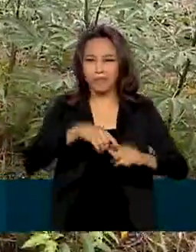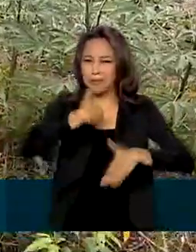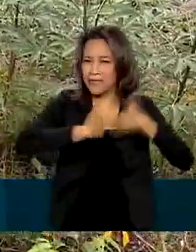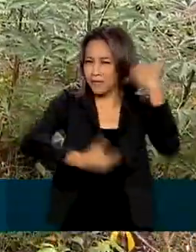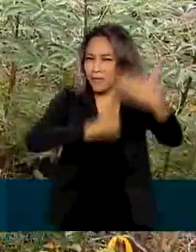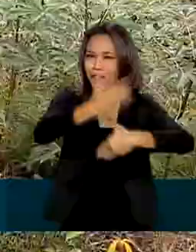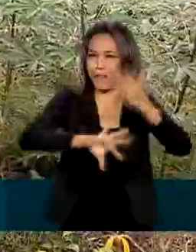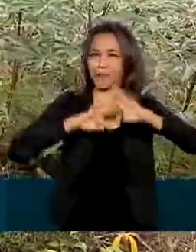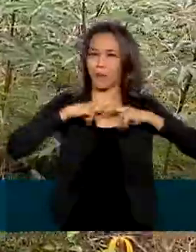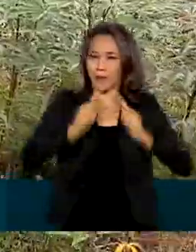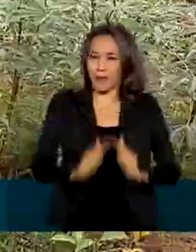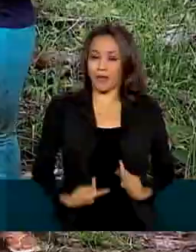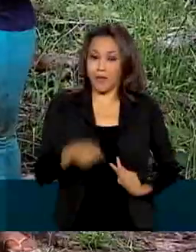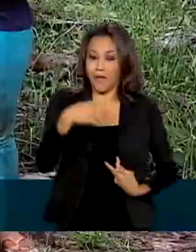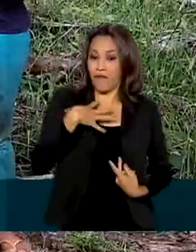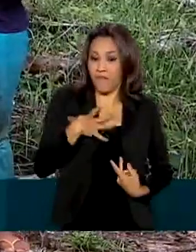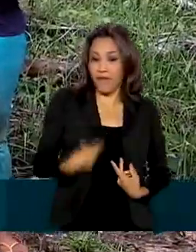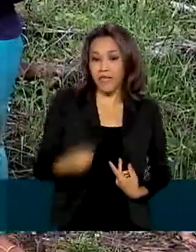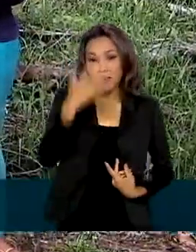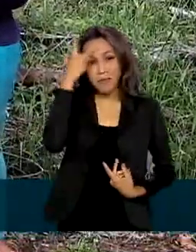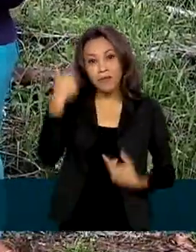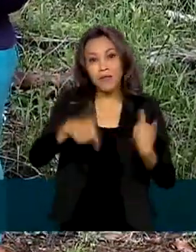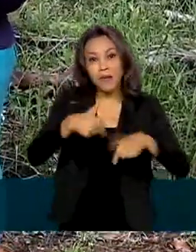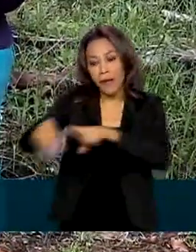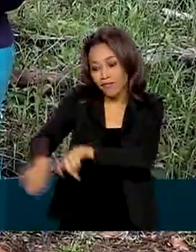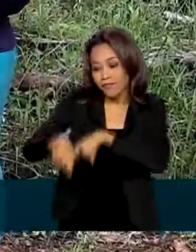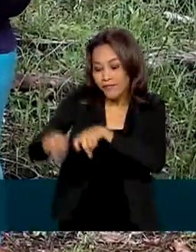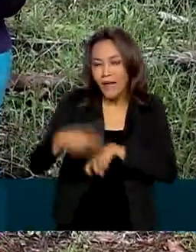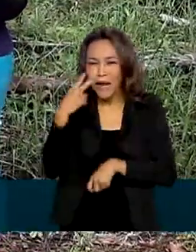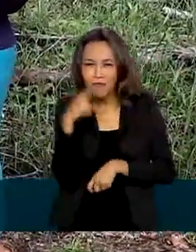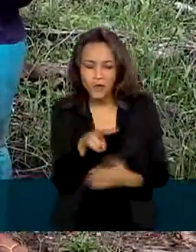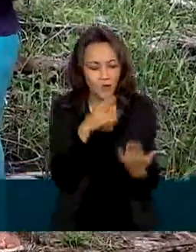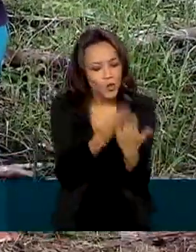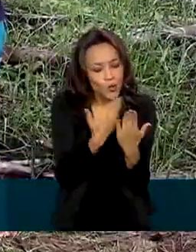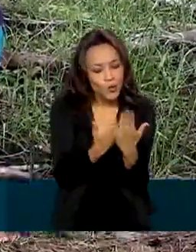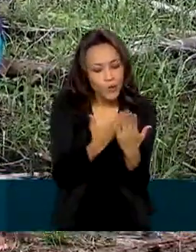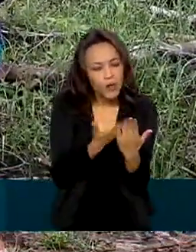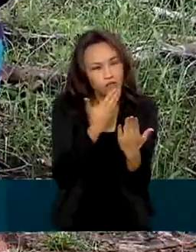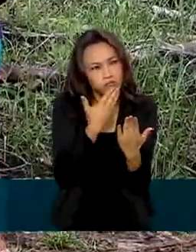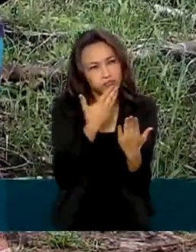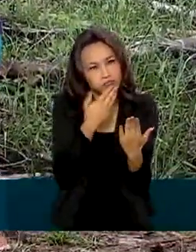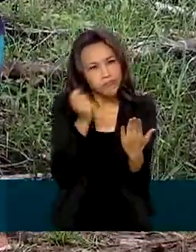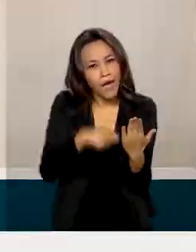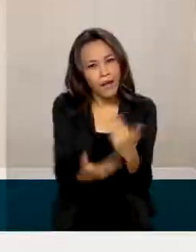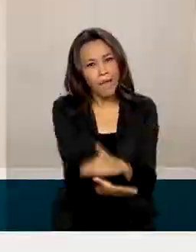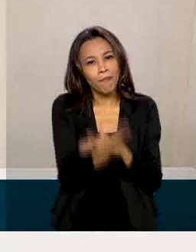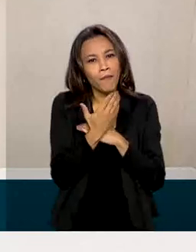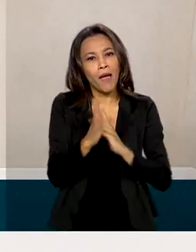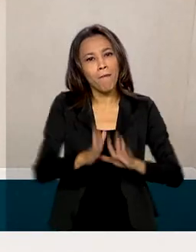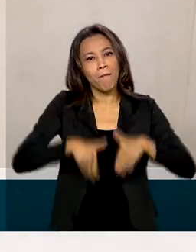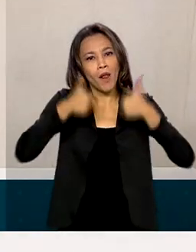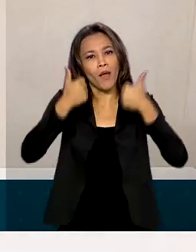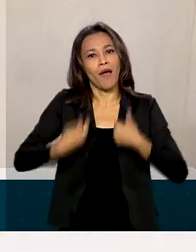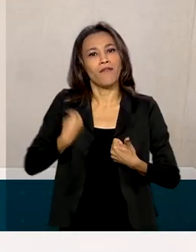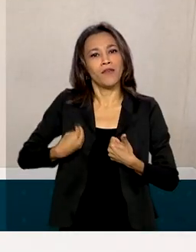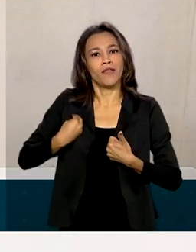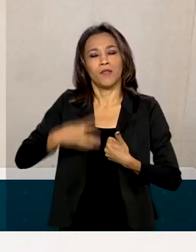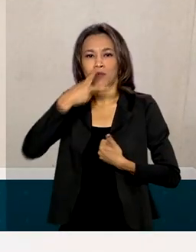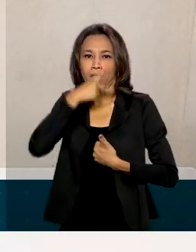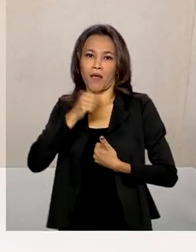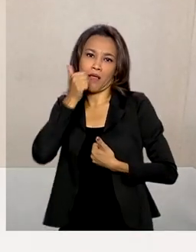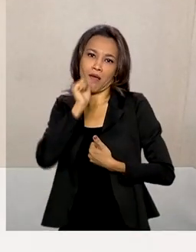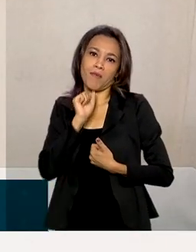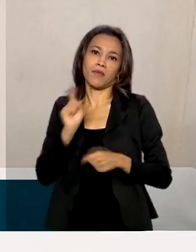Filha de pequenos agricultores, ela viu nos estudos o caminho para melhorar a vida dos pais. Vai ser de suma importância